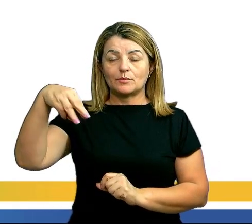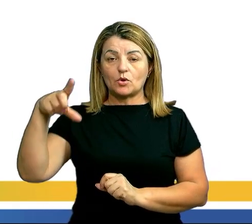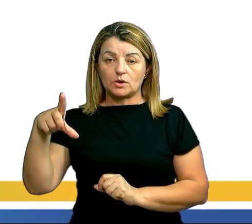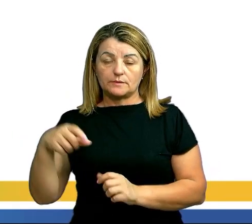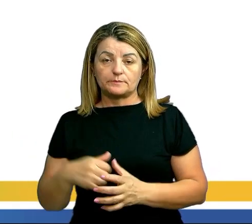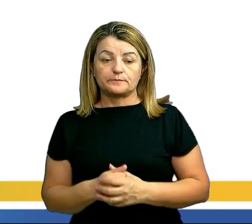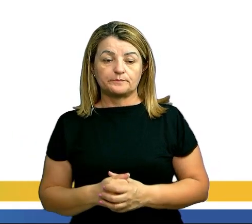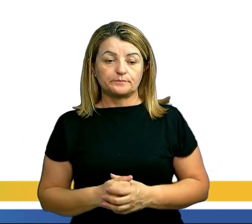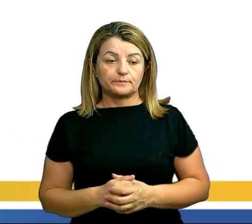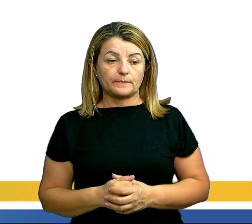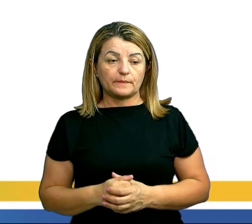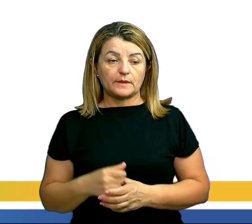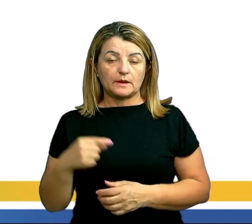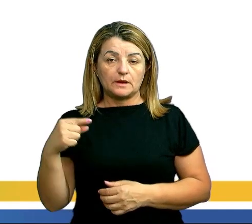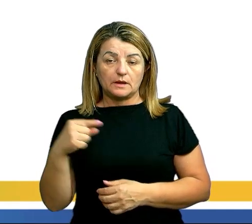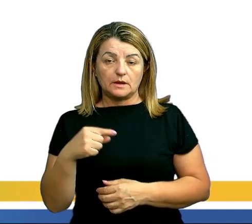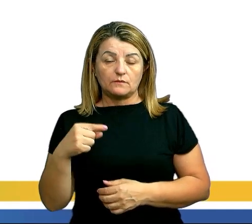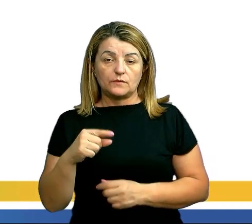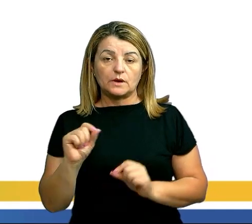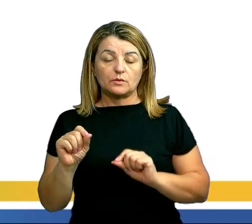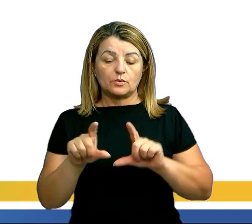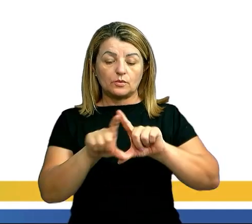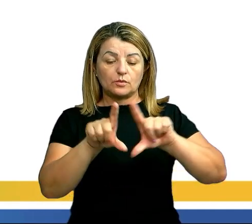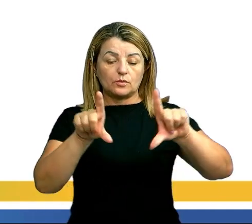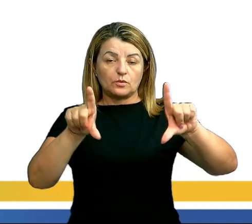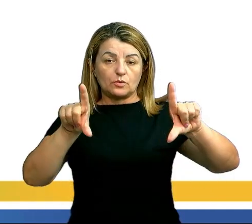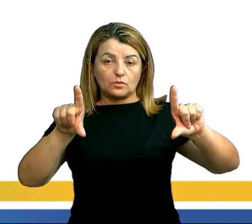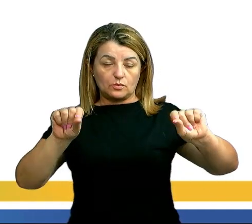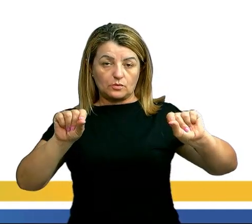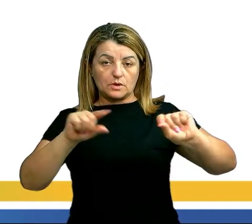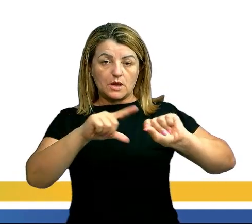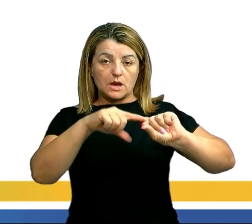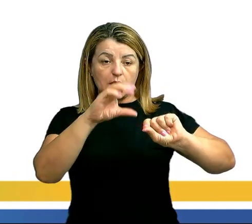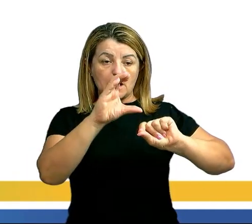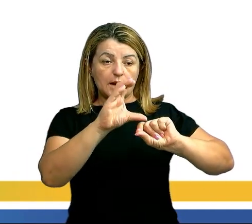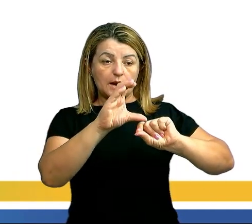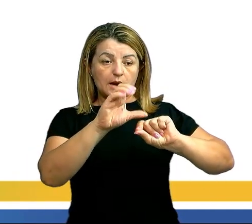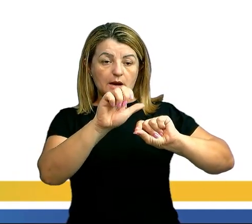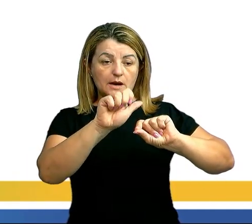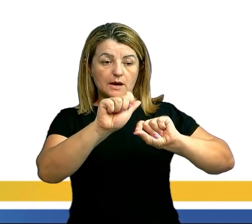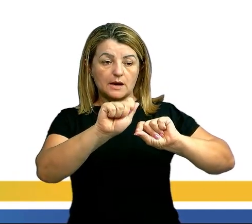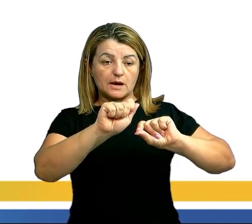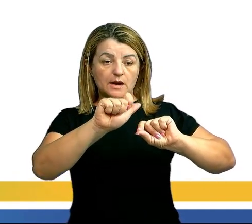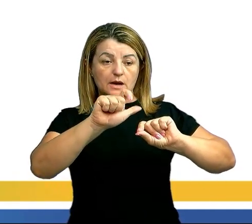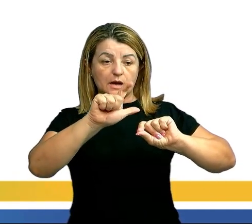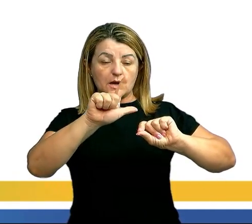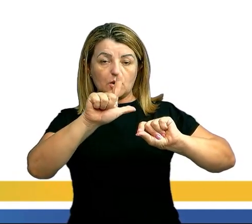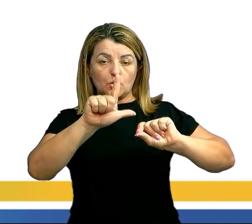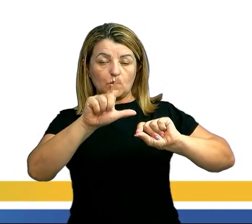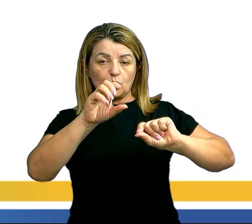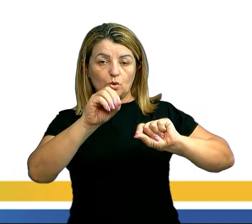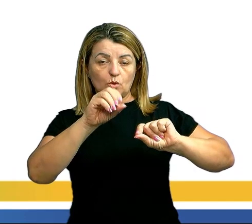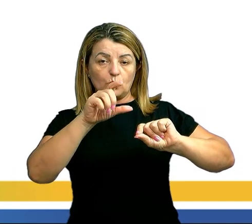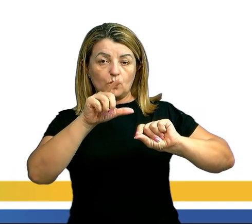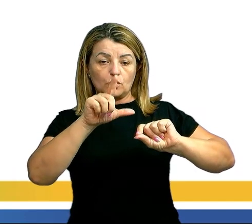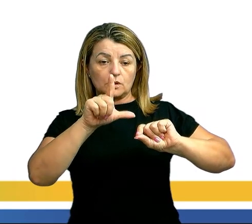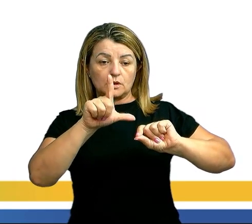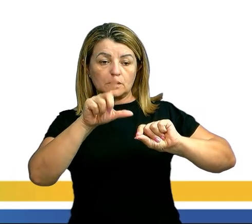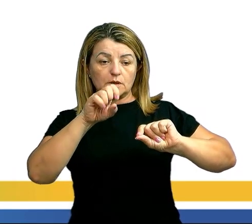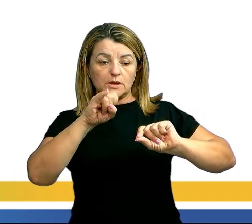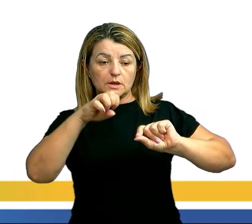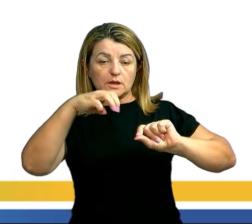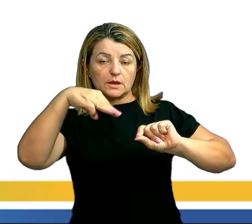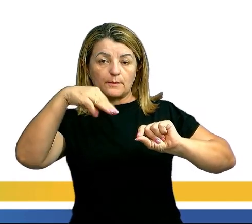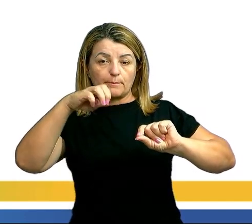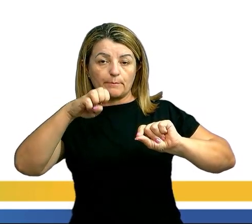Quando falamos em calorimetria, precisamos também ter uma ideia de capacidade térmica. O que é capacidade térmica? Você, por exemplo,